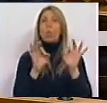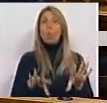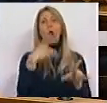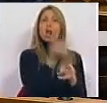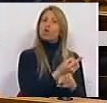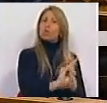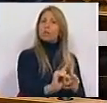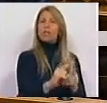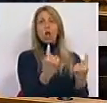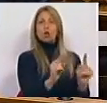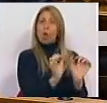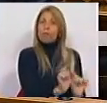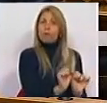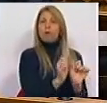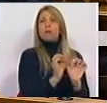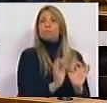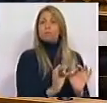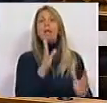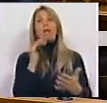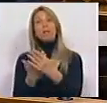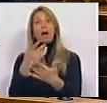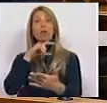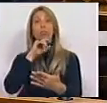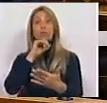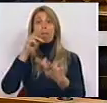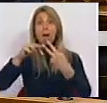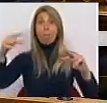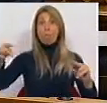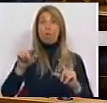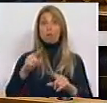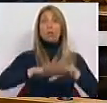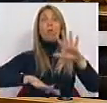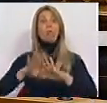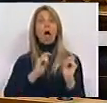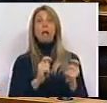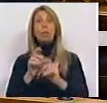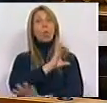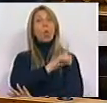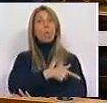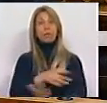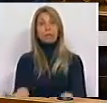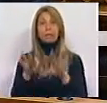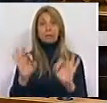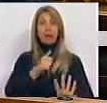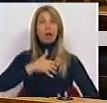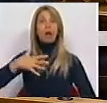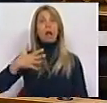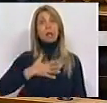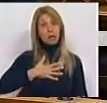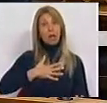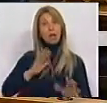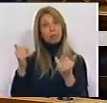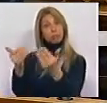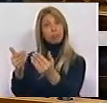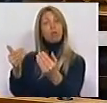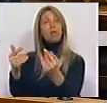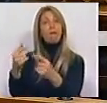dando a possibilidade ao Município de atribuições e competências, nomeadamente como entidade concedente,